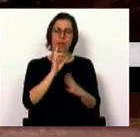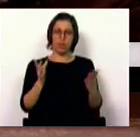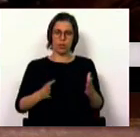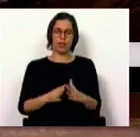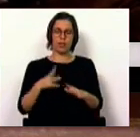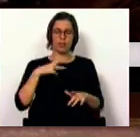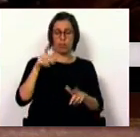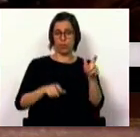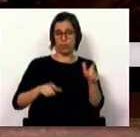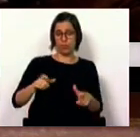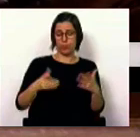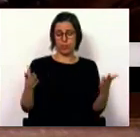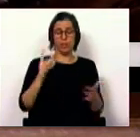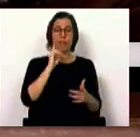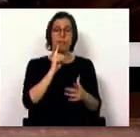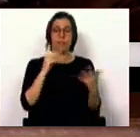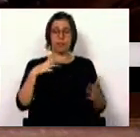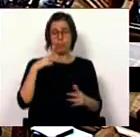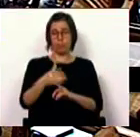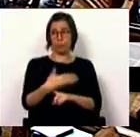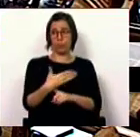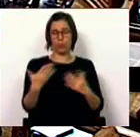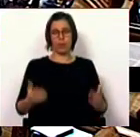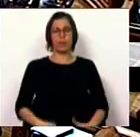os portugueses, que valoriza Portugal.